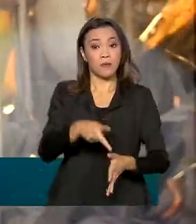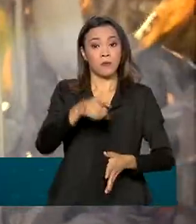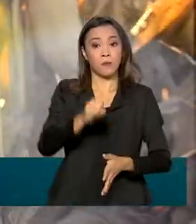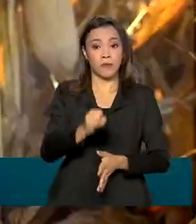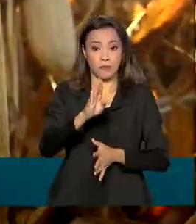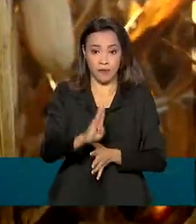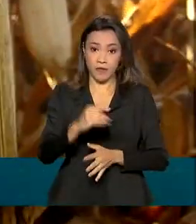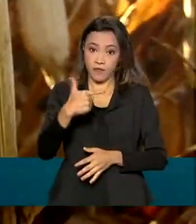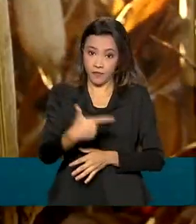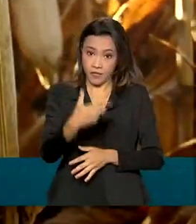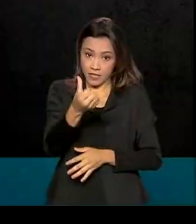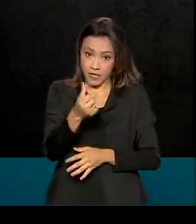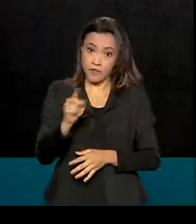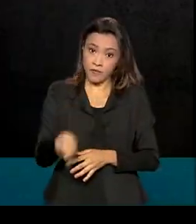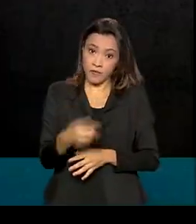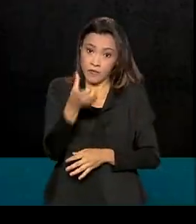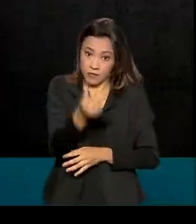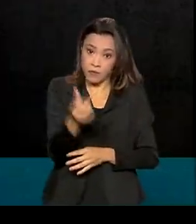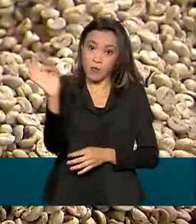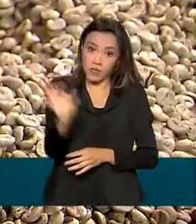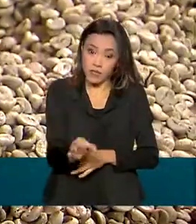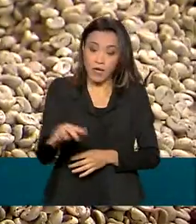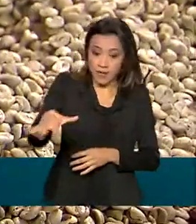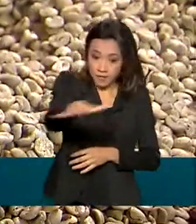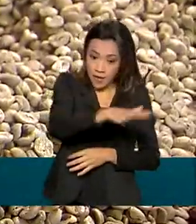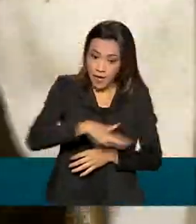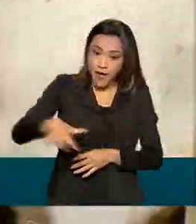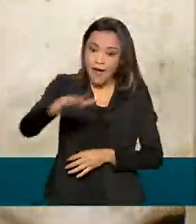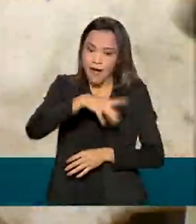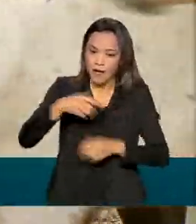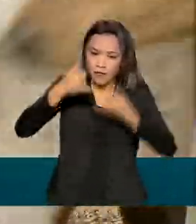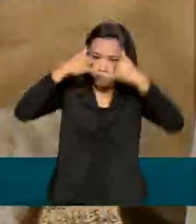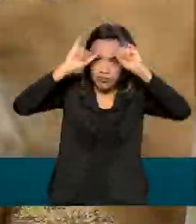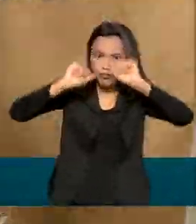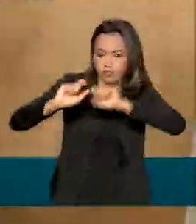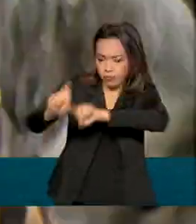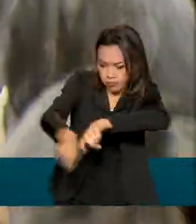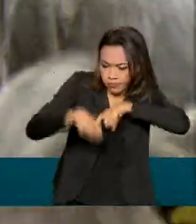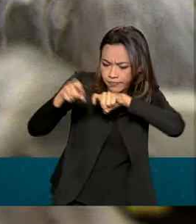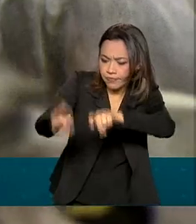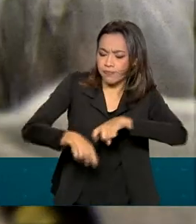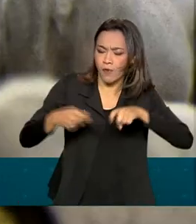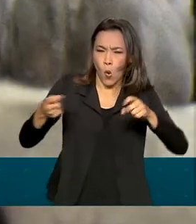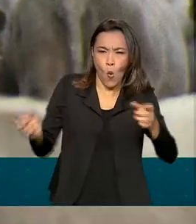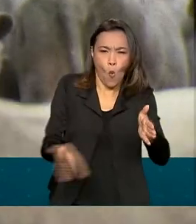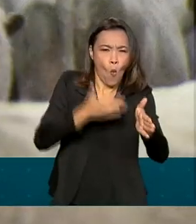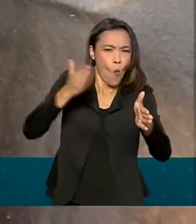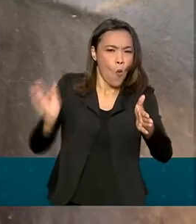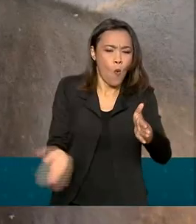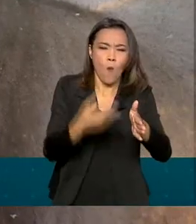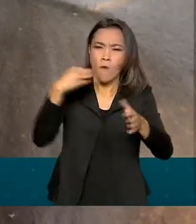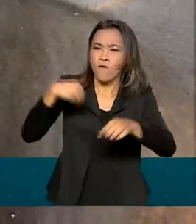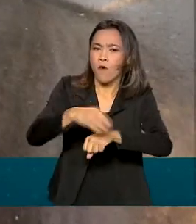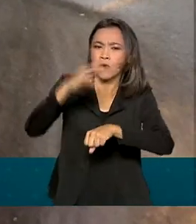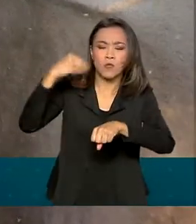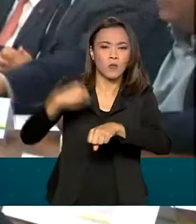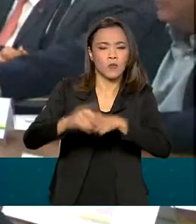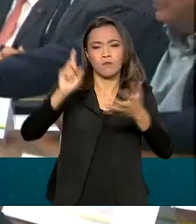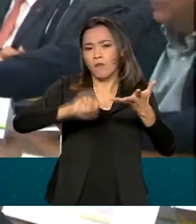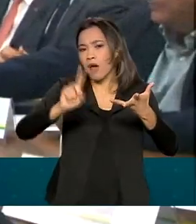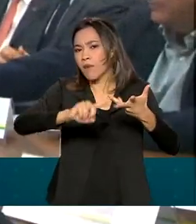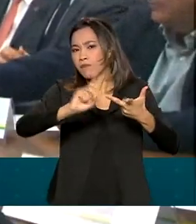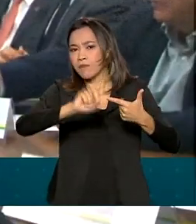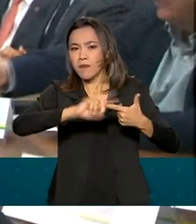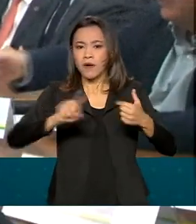26,6%, o agronegócio é um setor que produz diariamente milhares de informações sobre seus produtos.